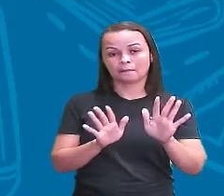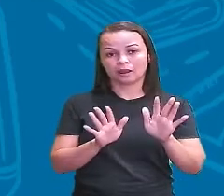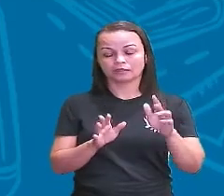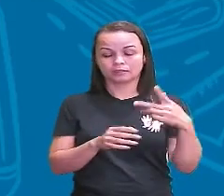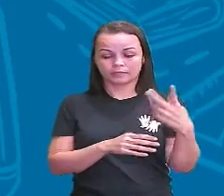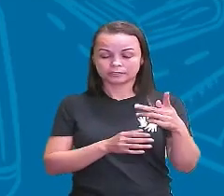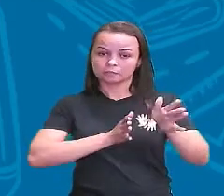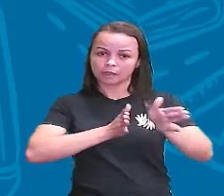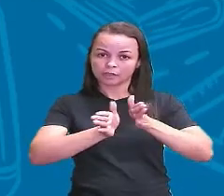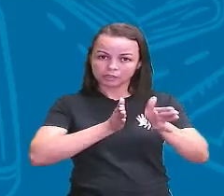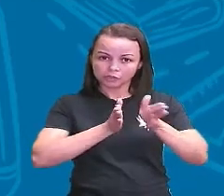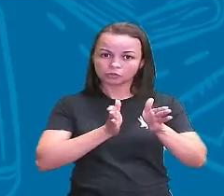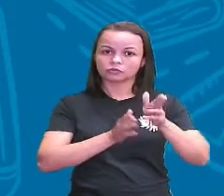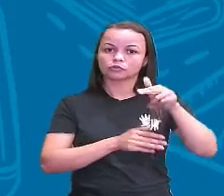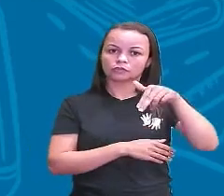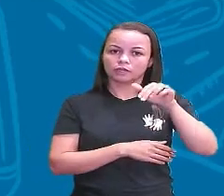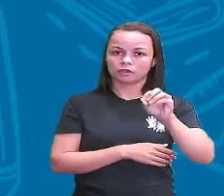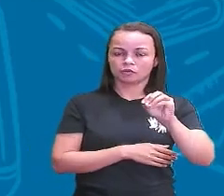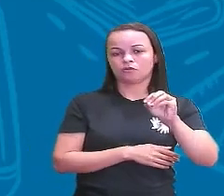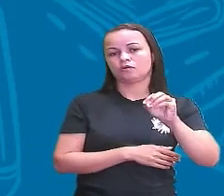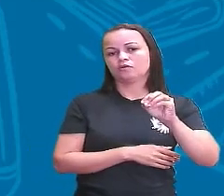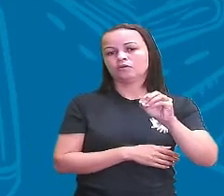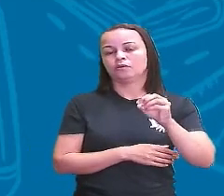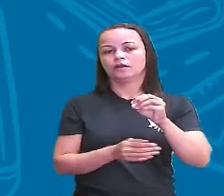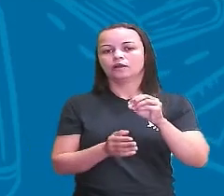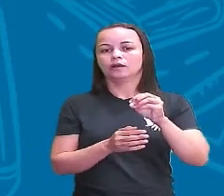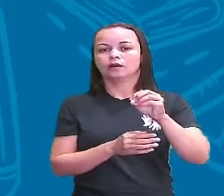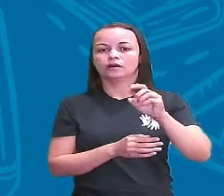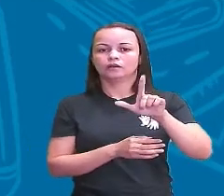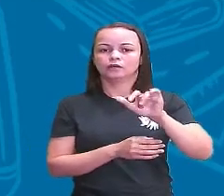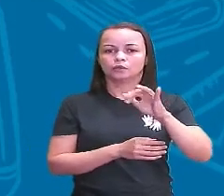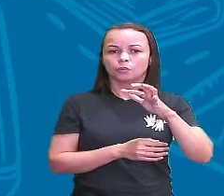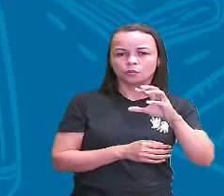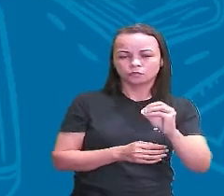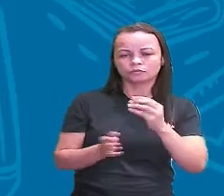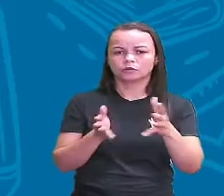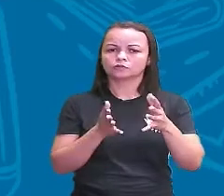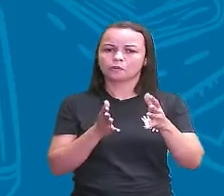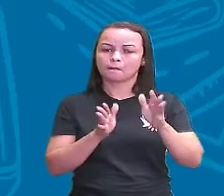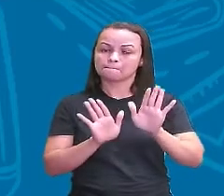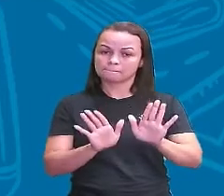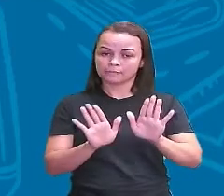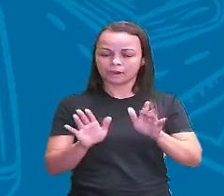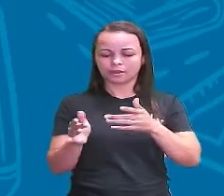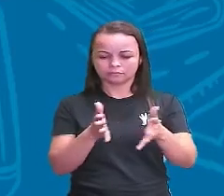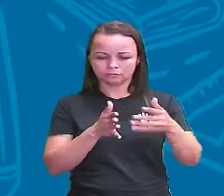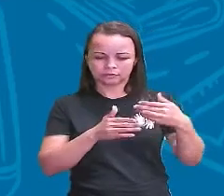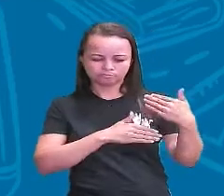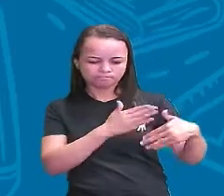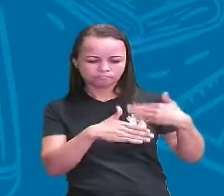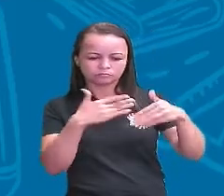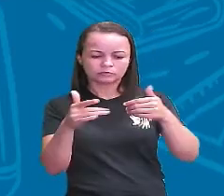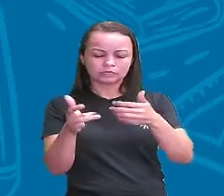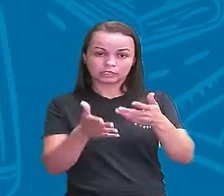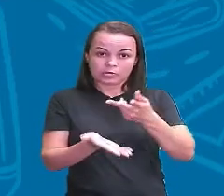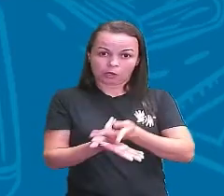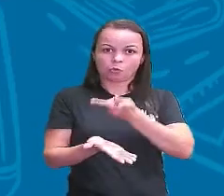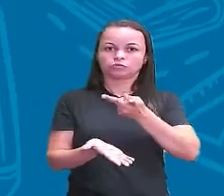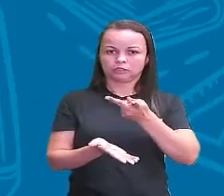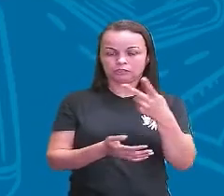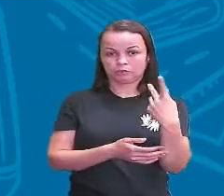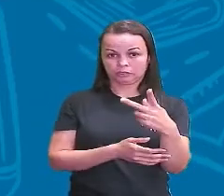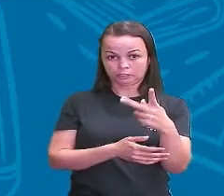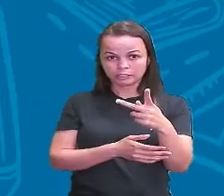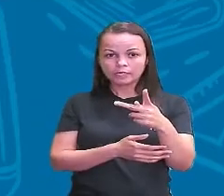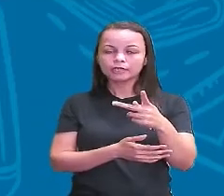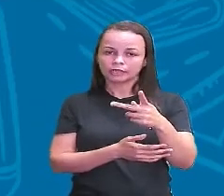ligado à história daquele país mas os desdobramentos a partir dos acontecimentos que ele